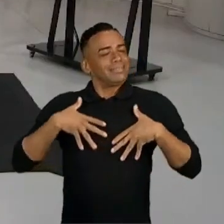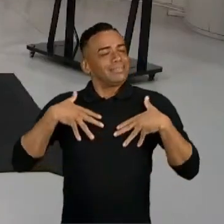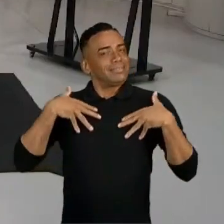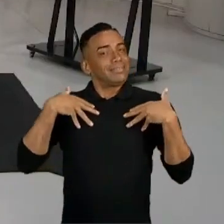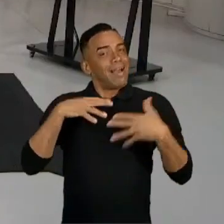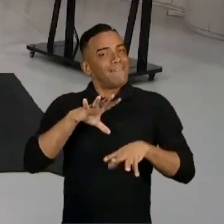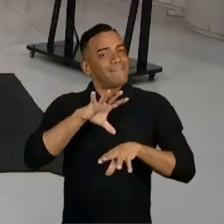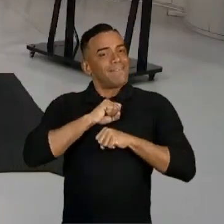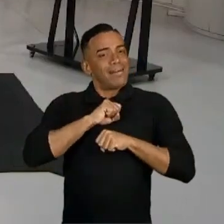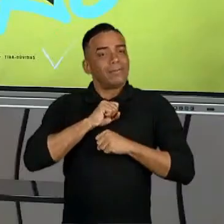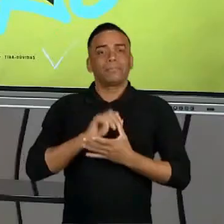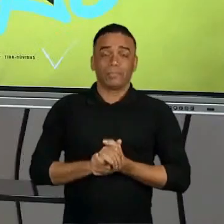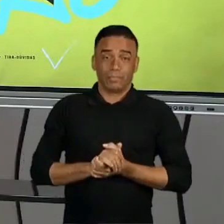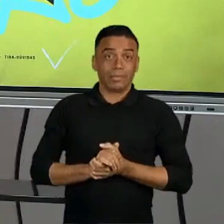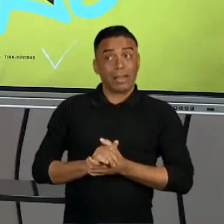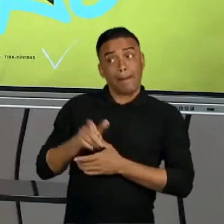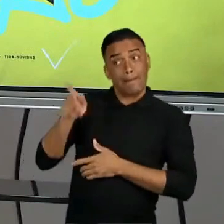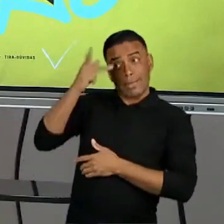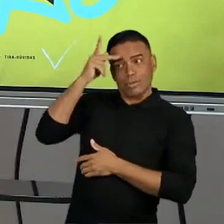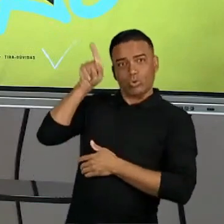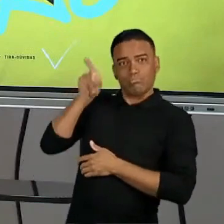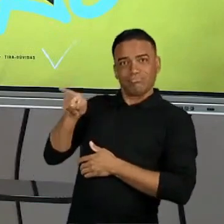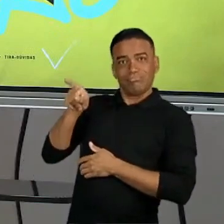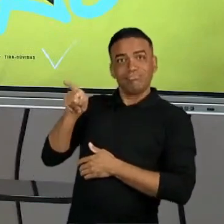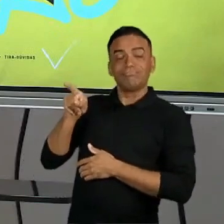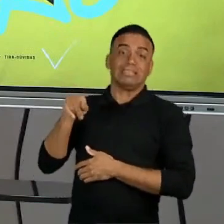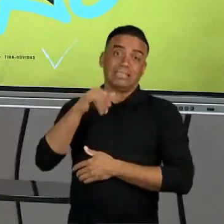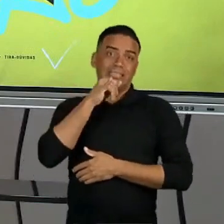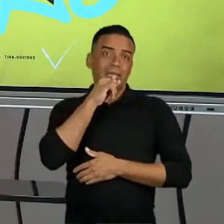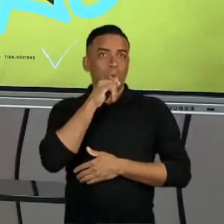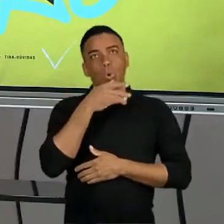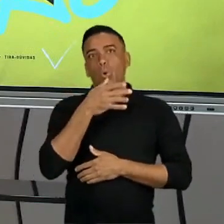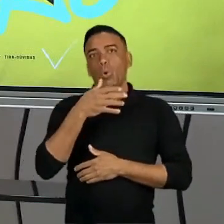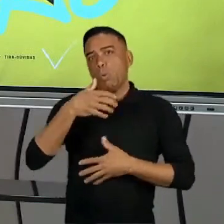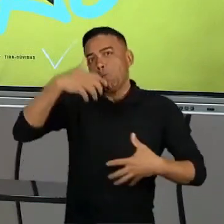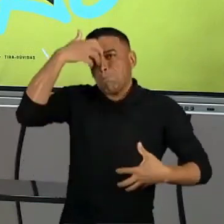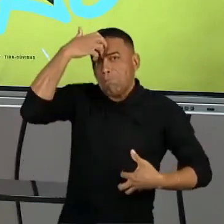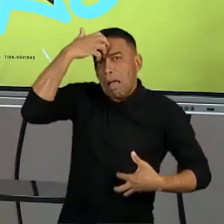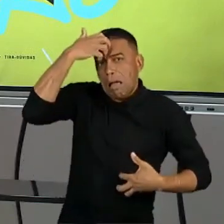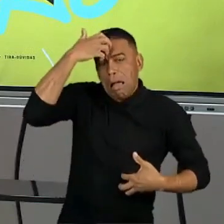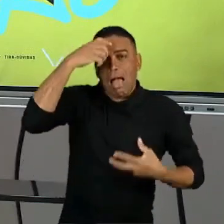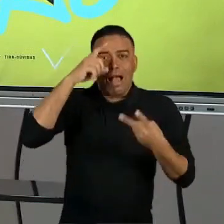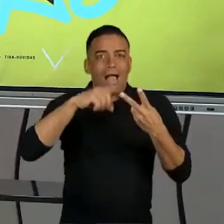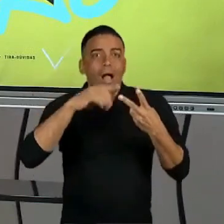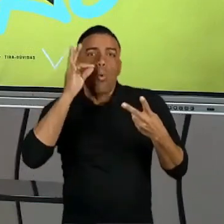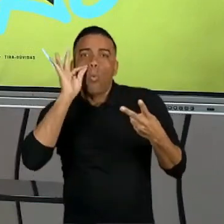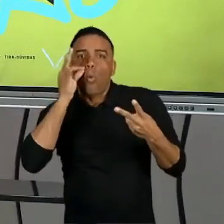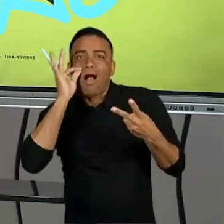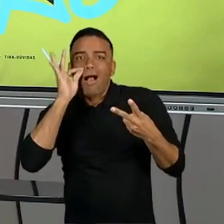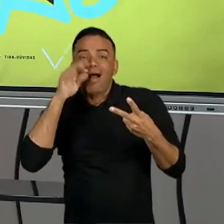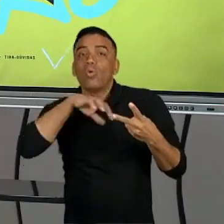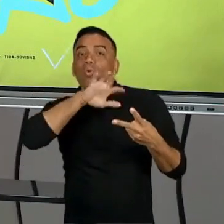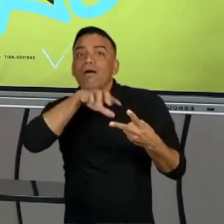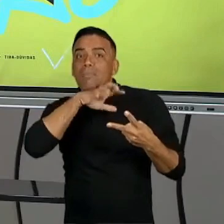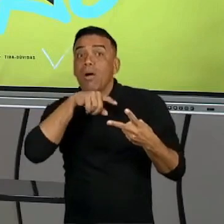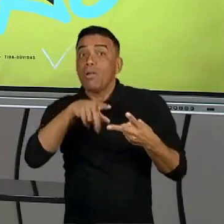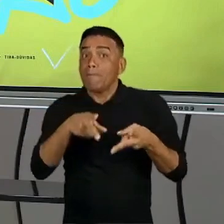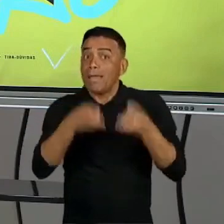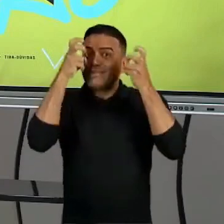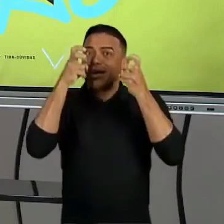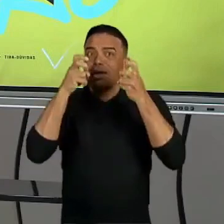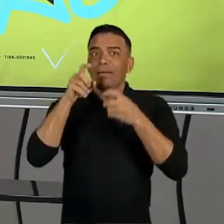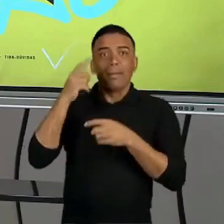organismo, para uma pessoa. E como eu falei, até mesmo chimpanzés ou ratinhos, eles percebem esse padrão e eles